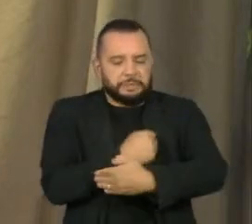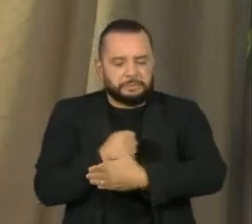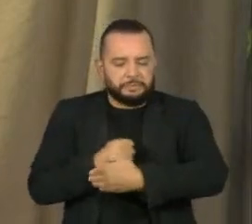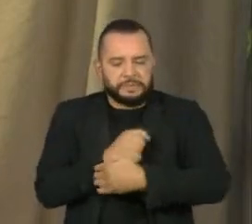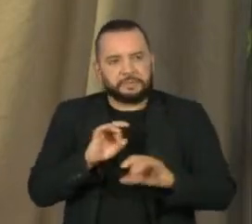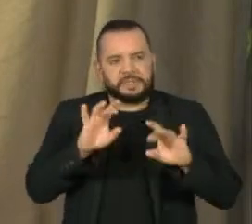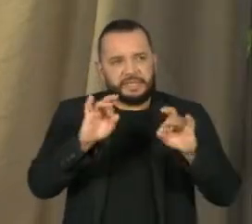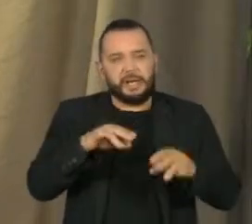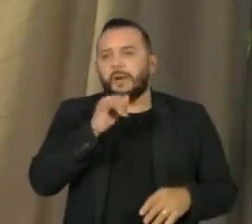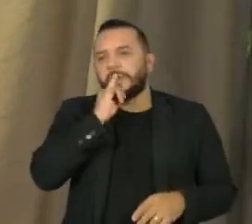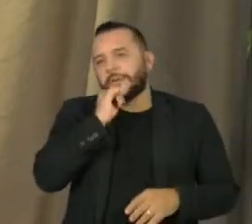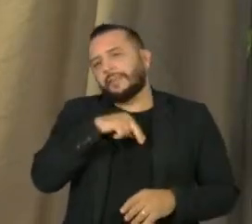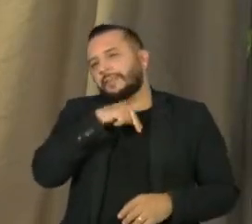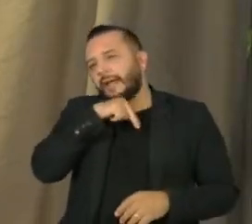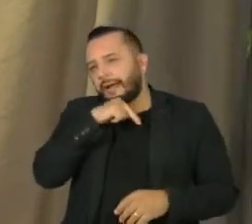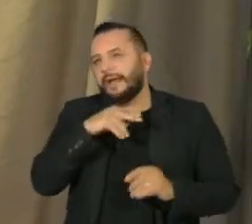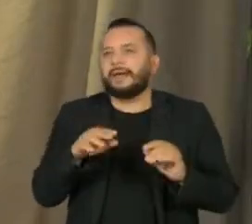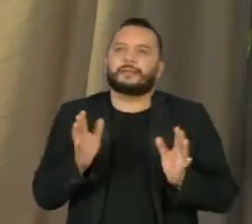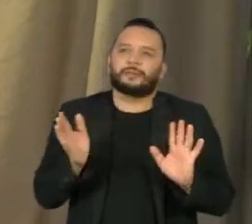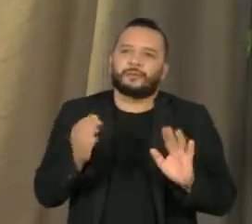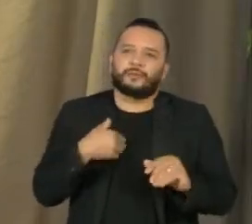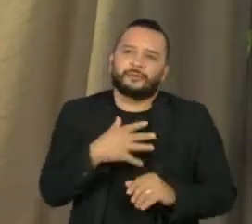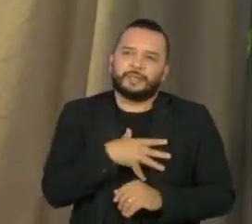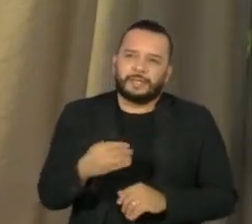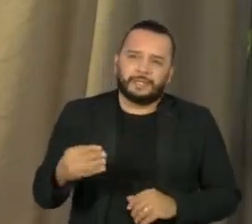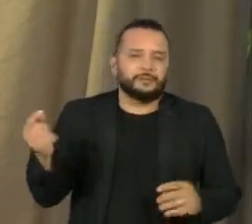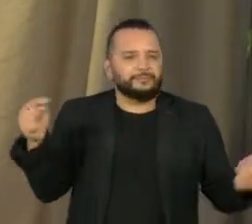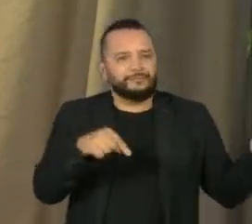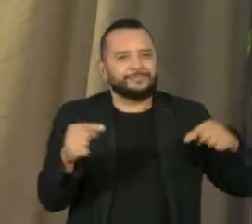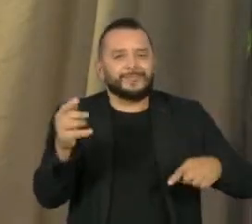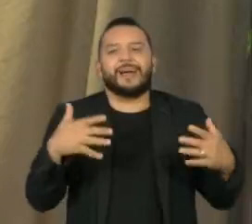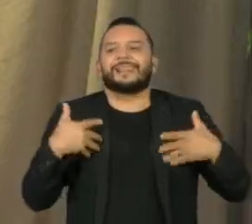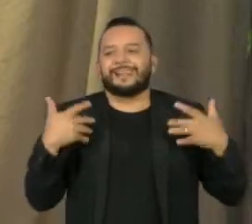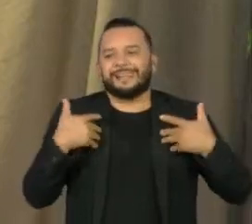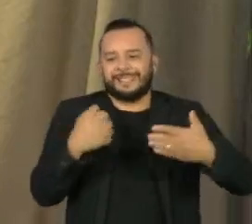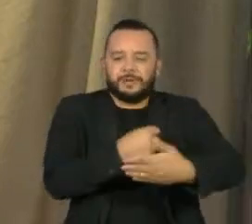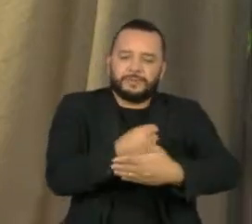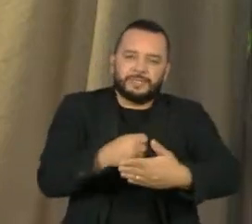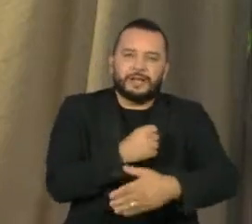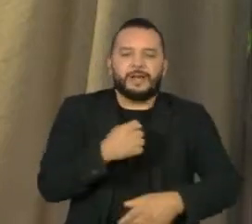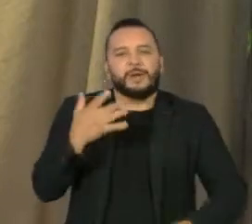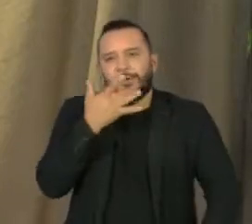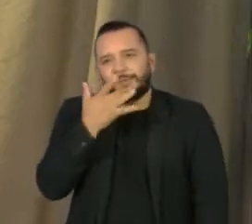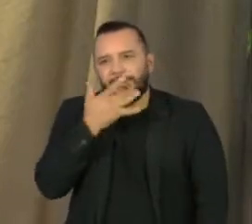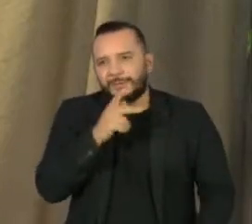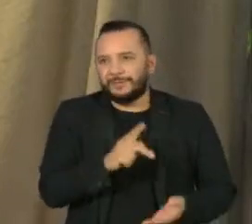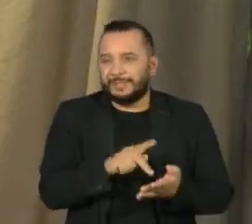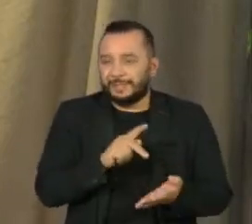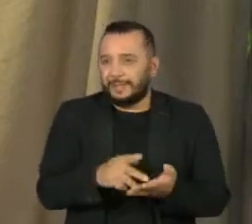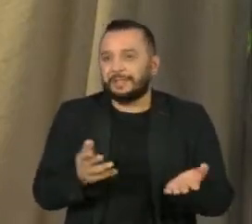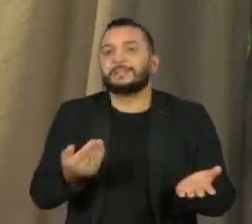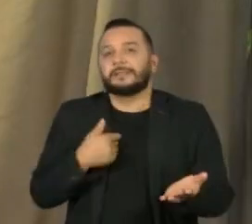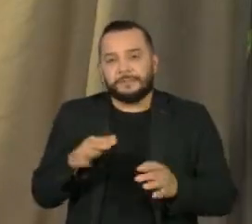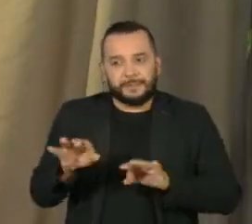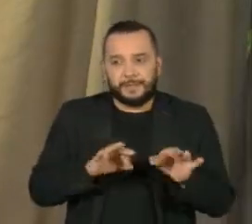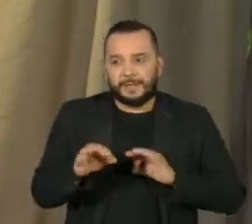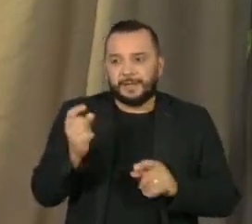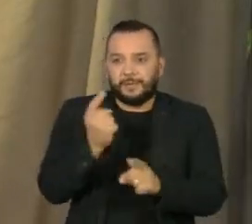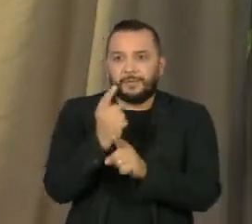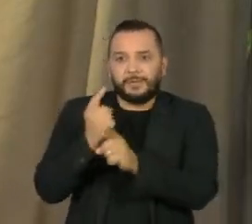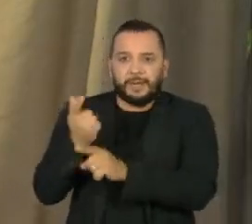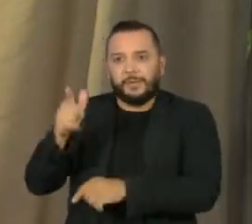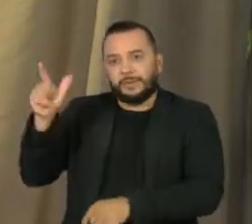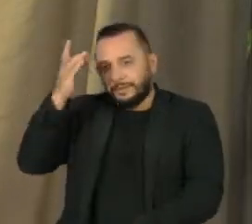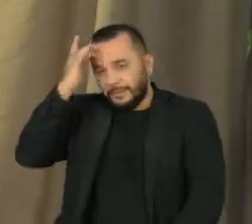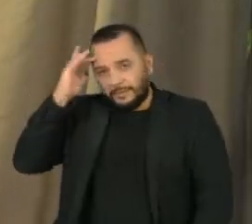netos, enfim, alguém vem na minha casa, aí é uma alegria fazer, é gostoso, porque você está preparando para encontrar com outras pessoas,